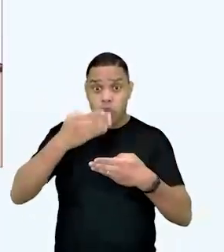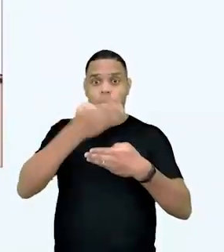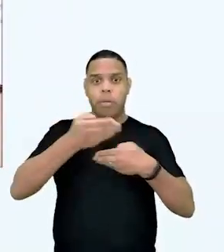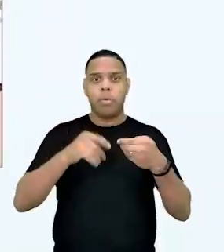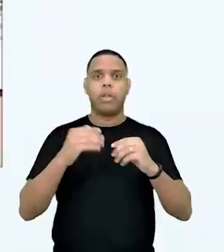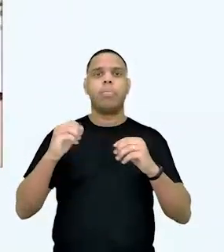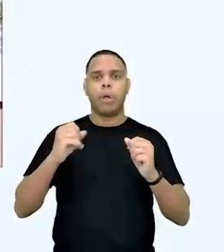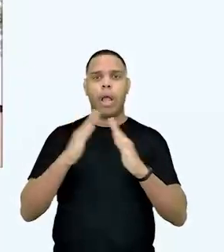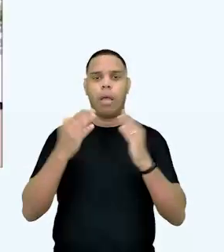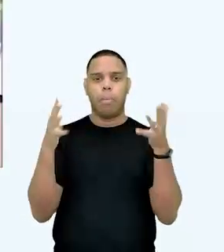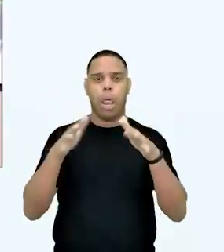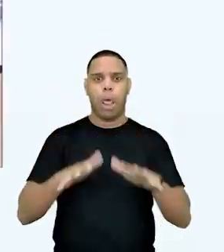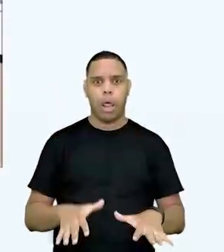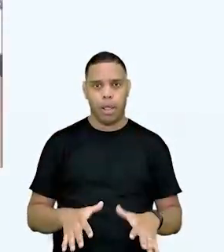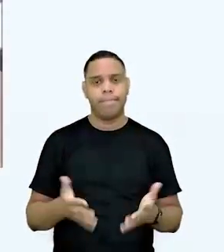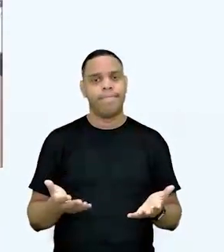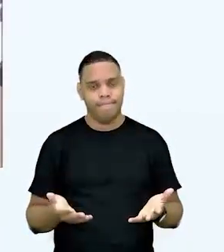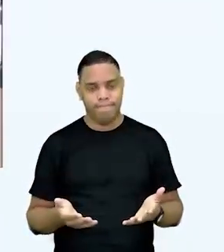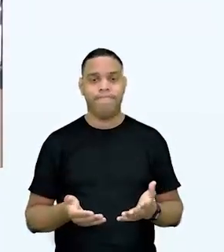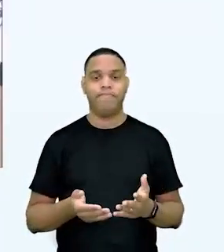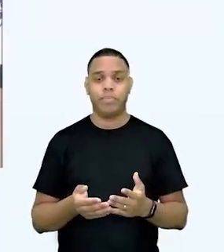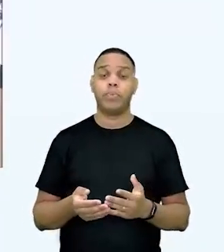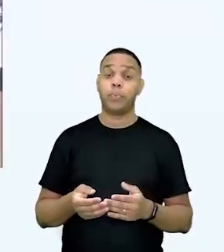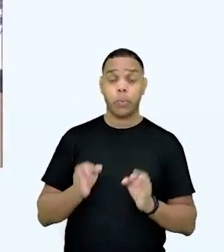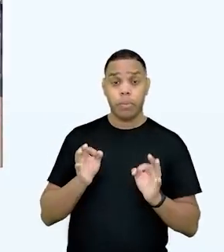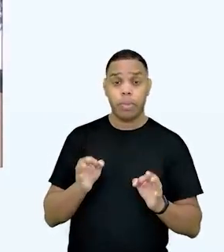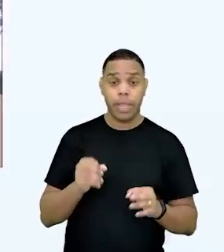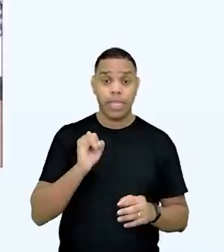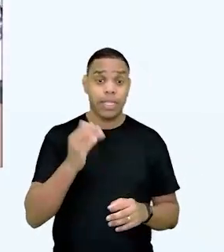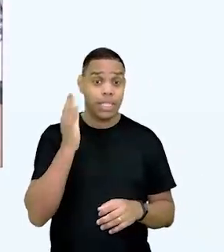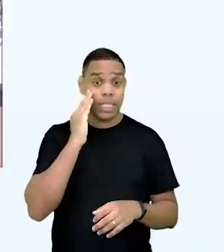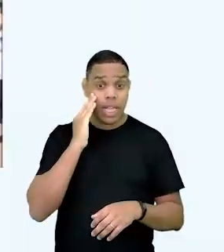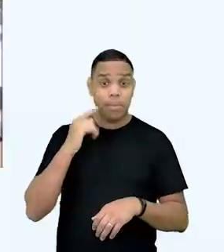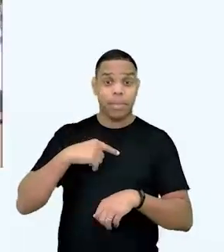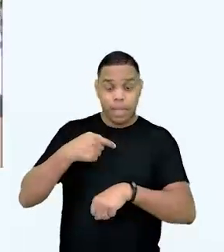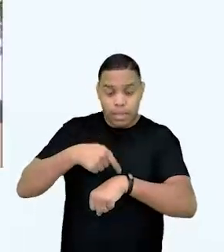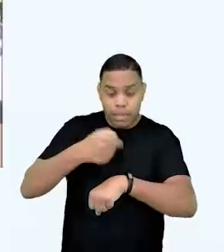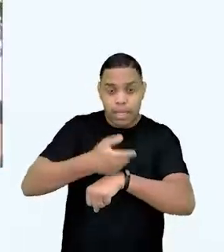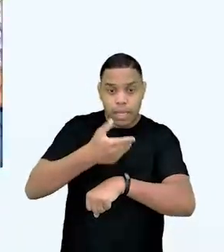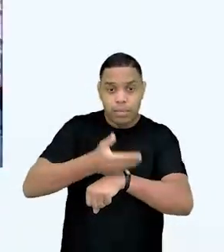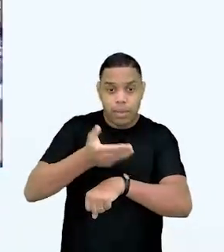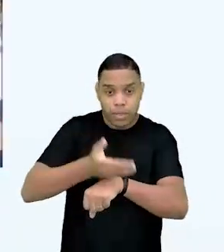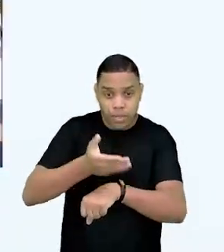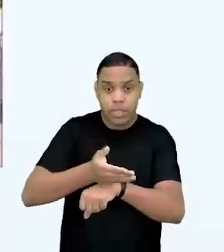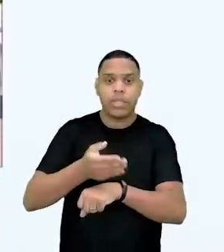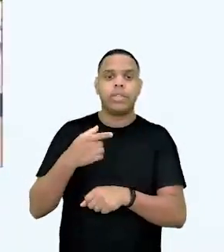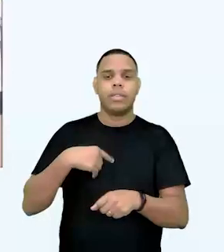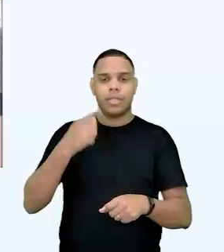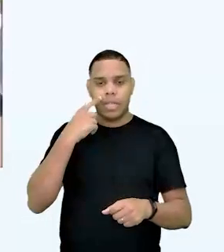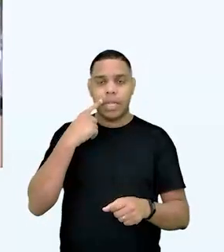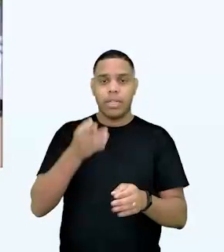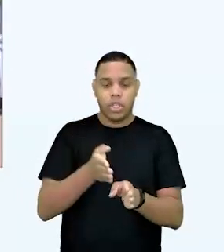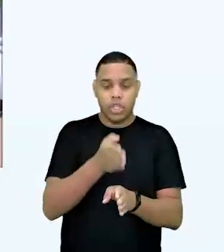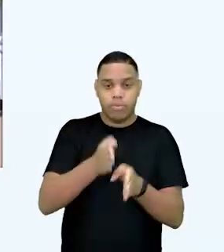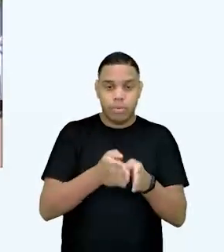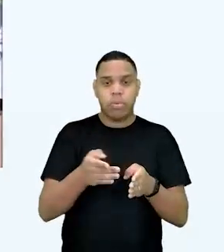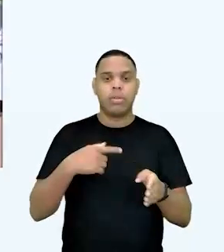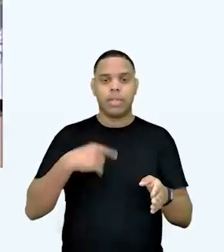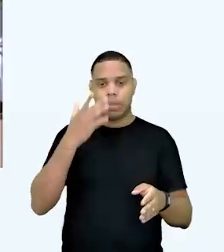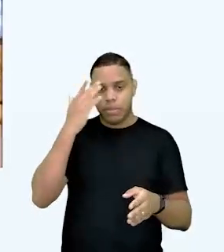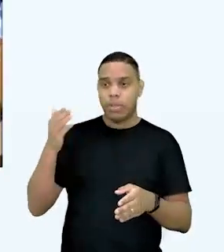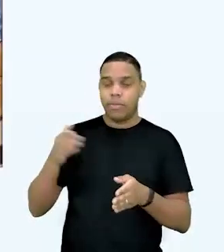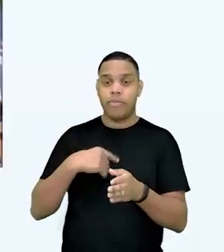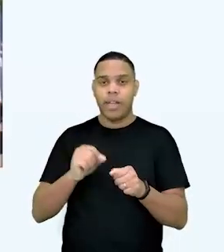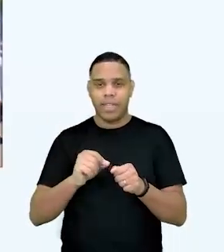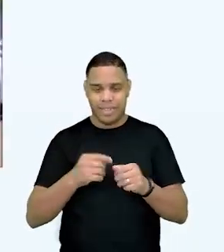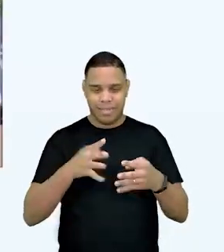chuva, sua casa desmancha, né? O que eu costumo usar é assim, se você sabe que a chuva vem de certo lado, numa parede específica, tem gente que